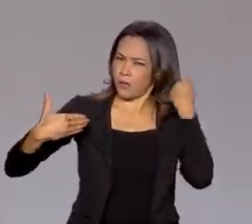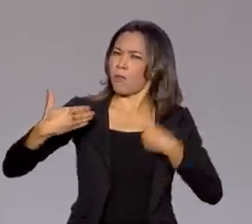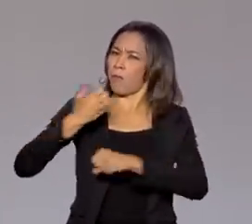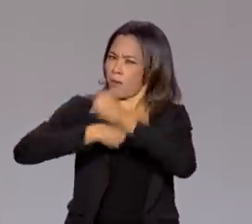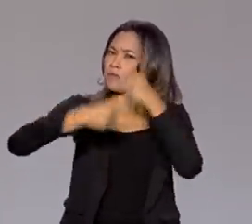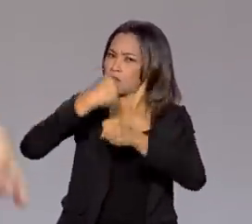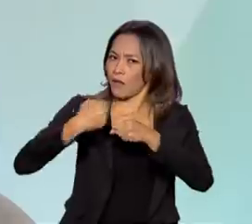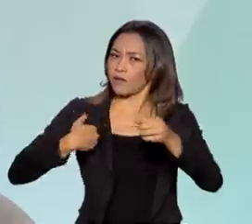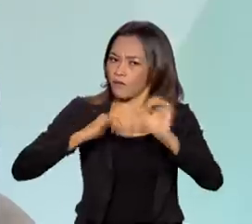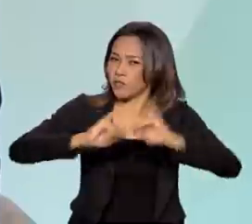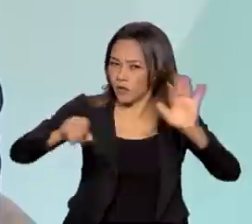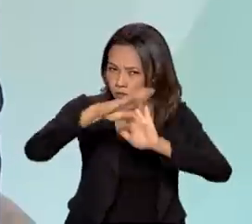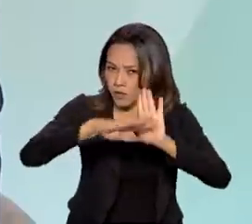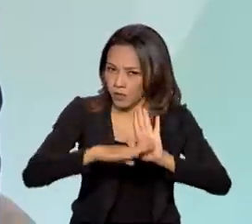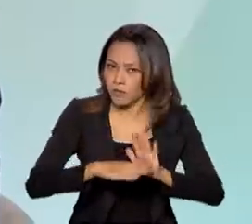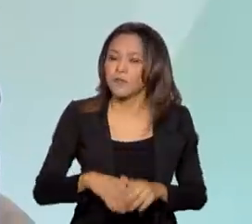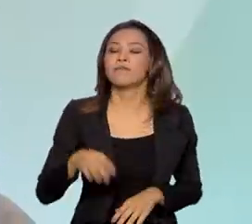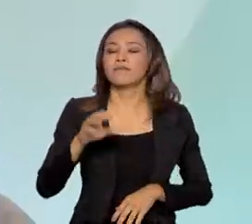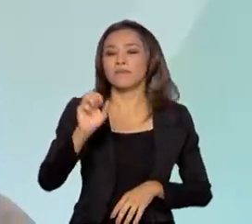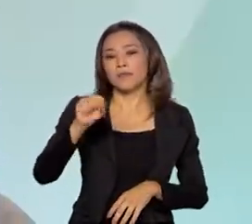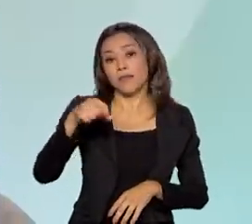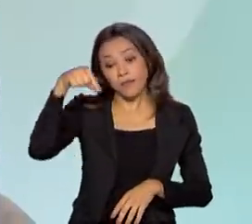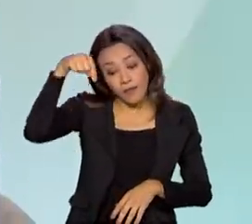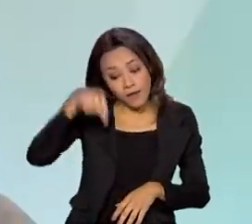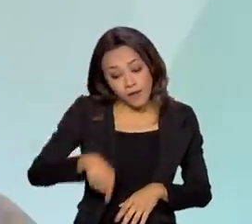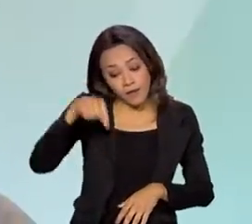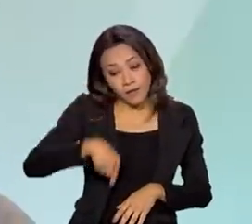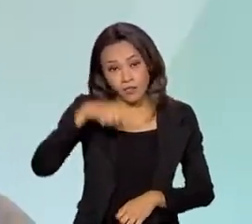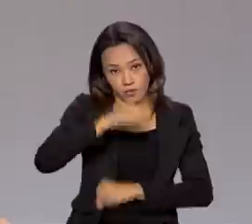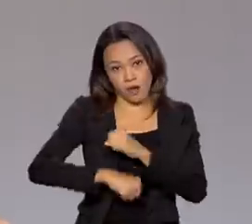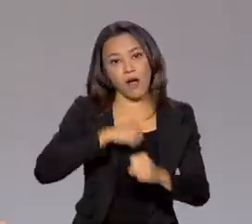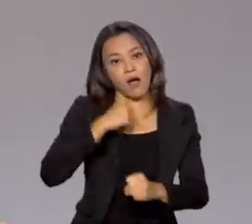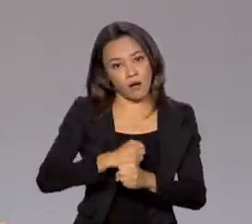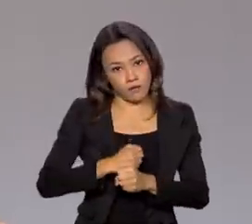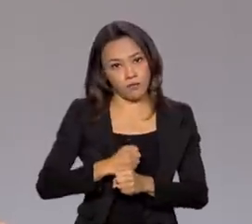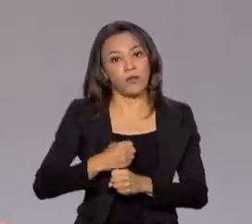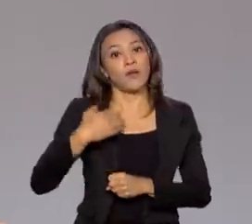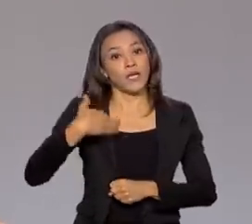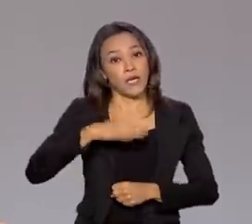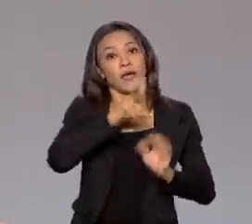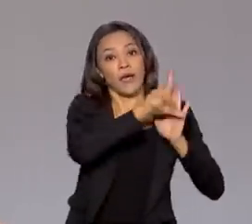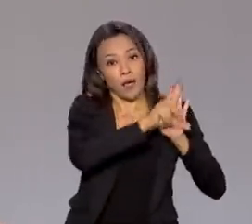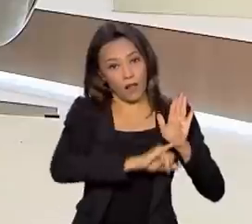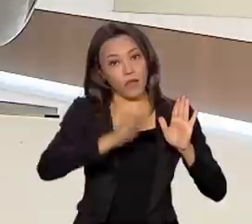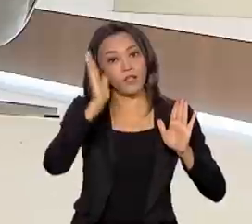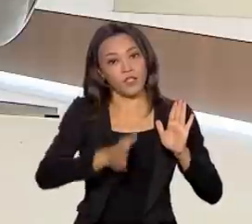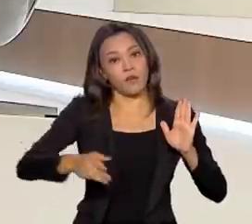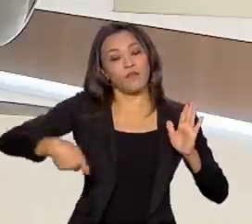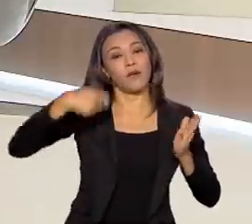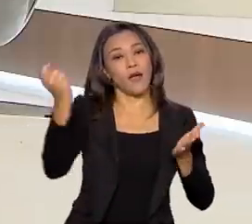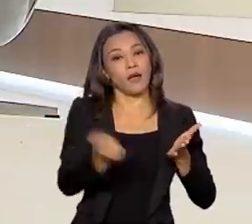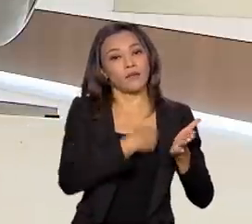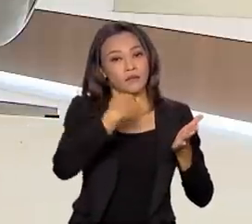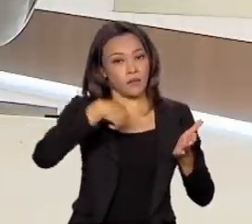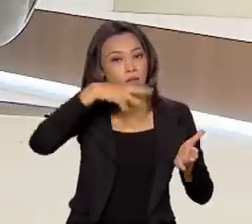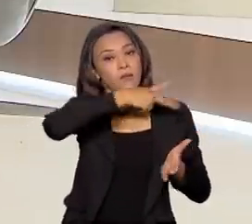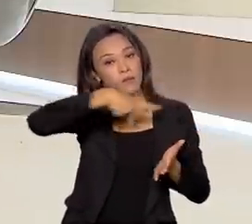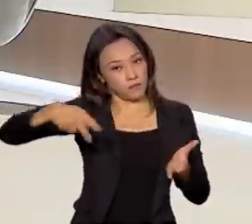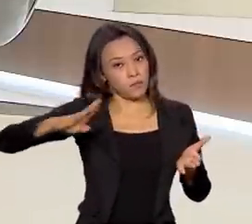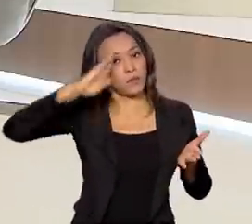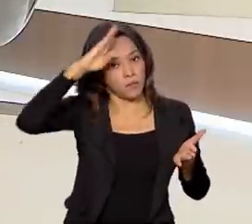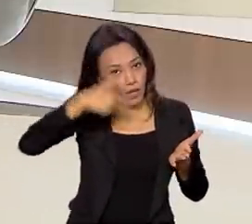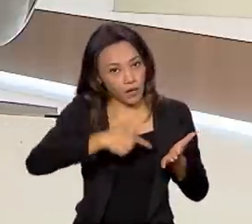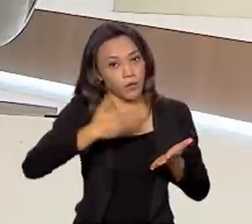lançado o programa? Na verdade, desde esse ano. Quando? Quando foi promulgada. A lei foi sancionada pelo presidente Jair Bolsonaro. Exatamente, perfeitamente.